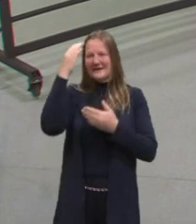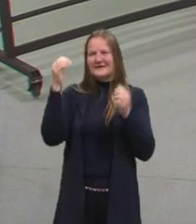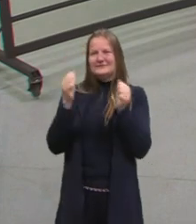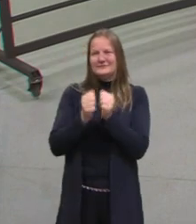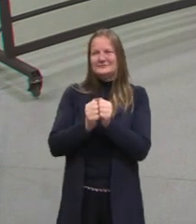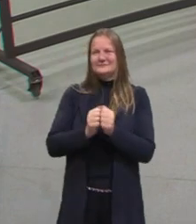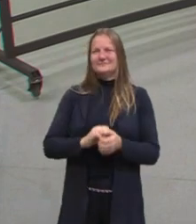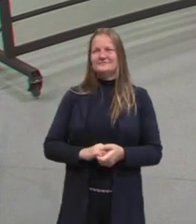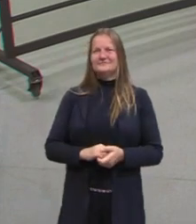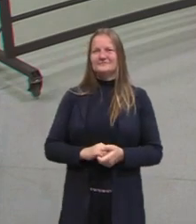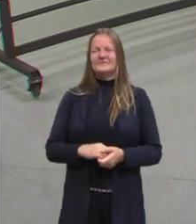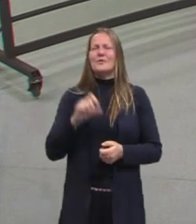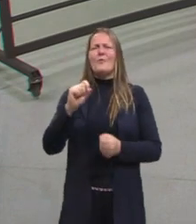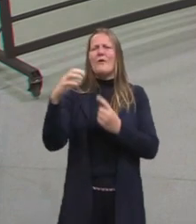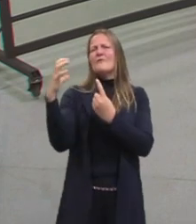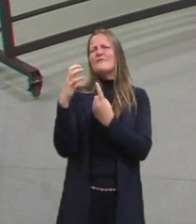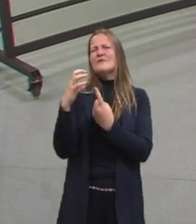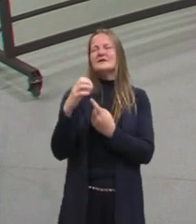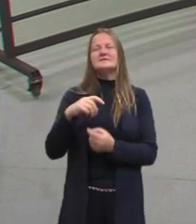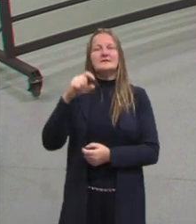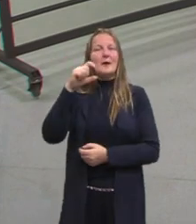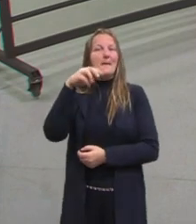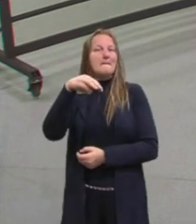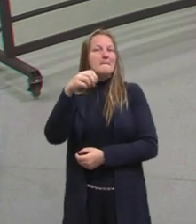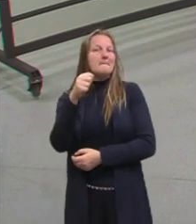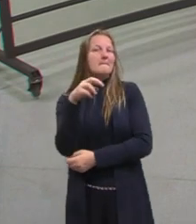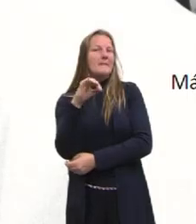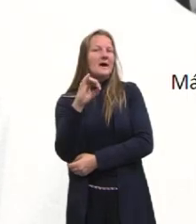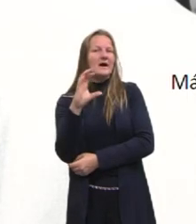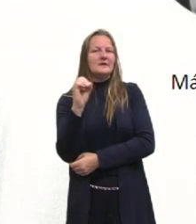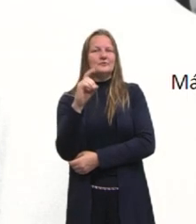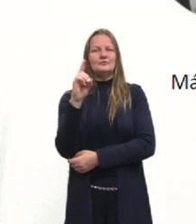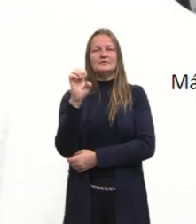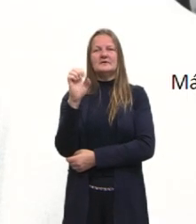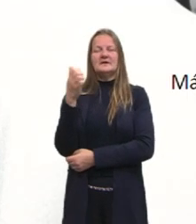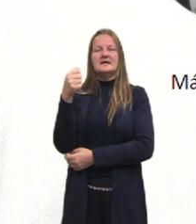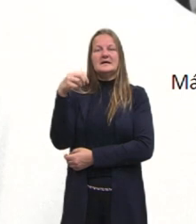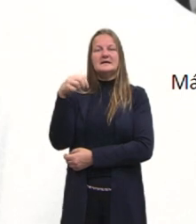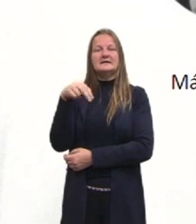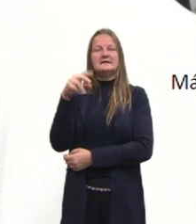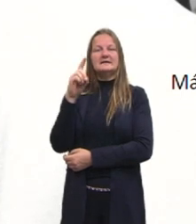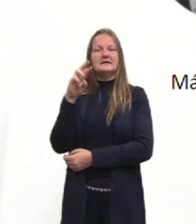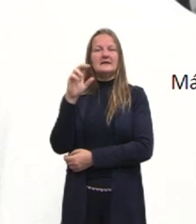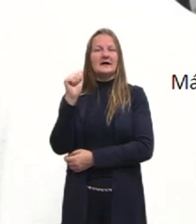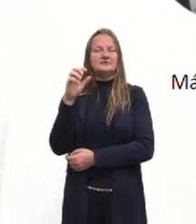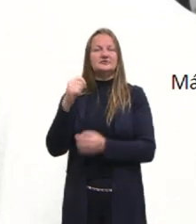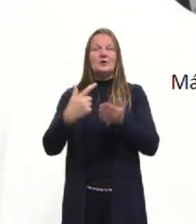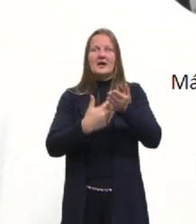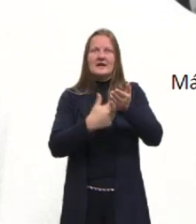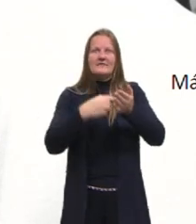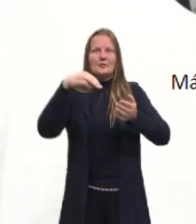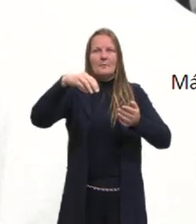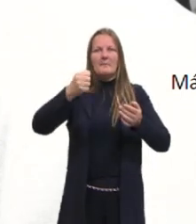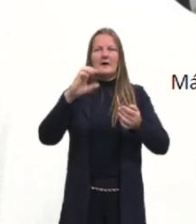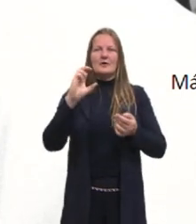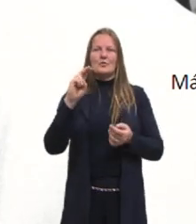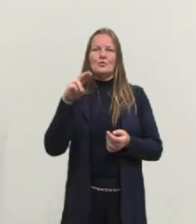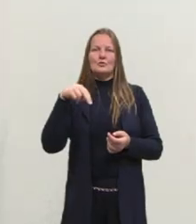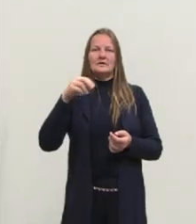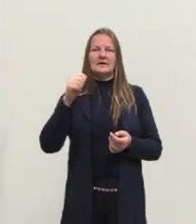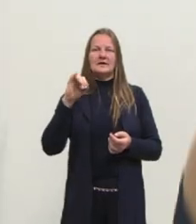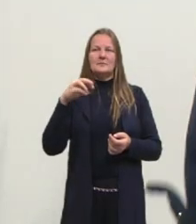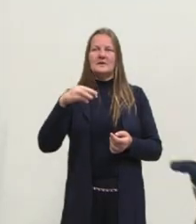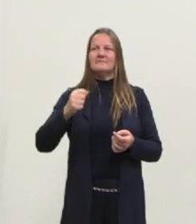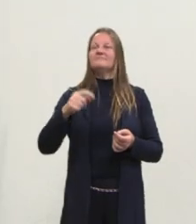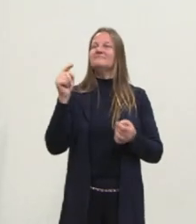conosco, qual foi a influência do Mário de Andrade e do livro Macunaíma para a Semana de Arte Moderna. Oi, pessoal, tudo